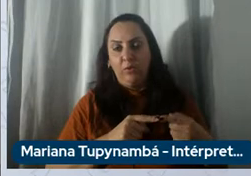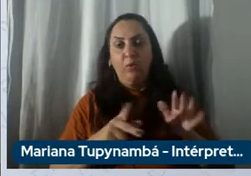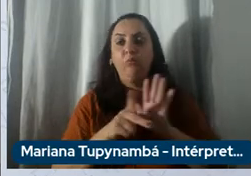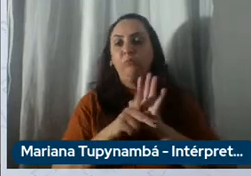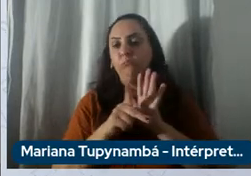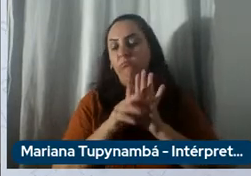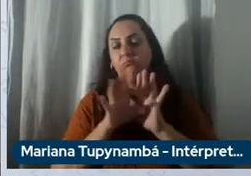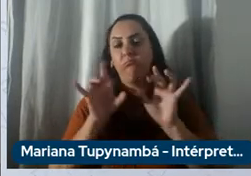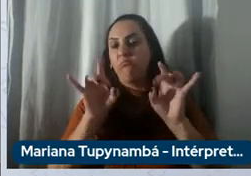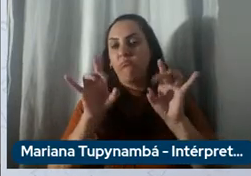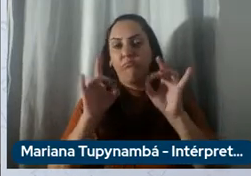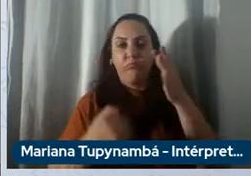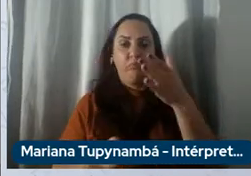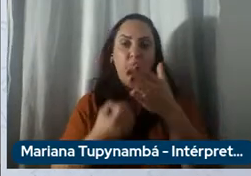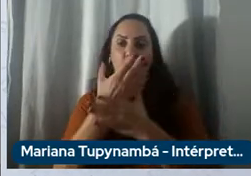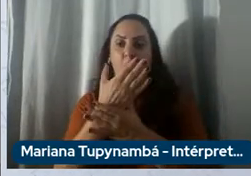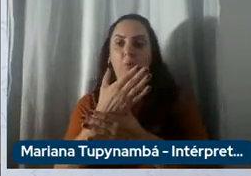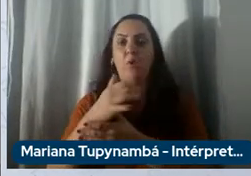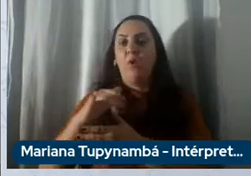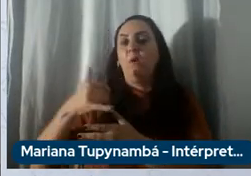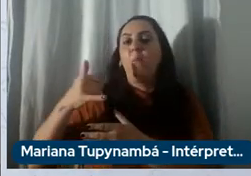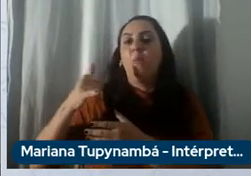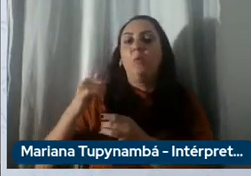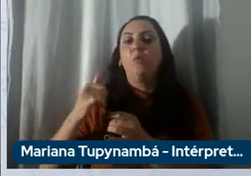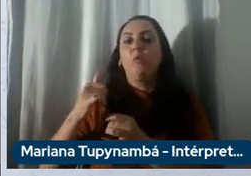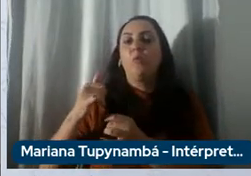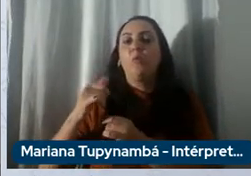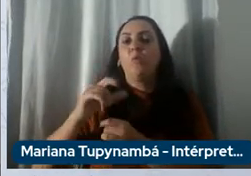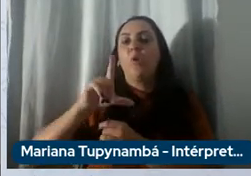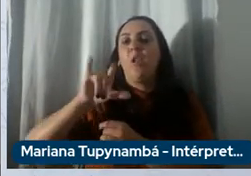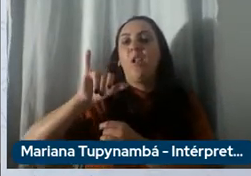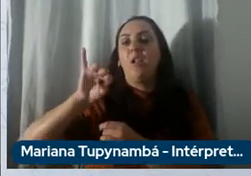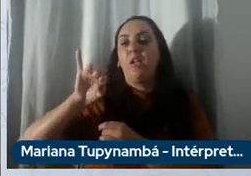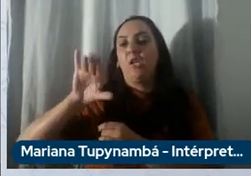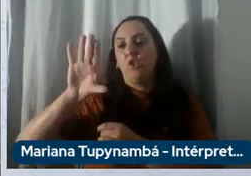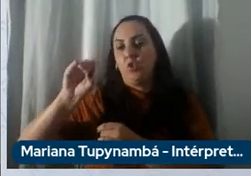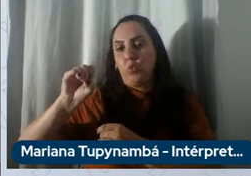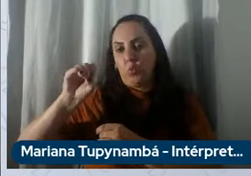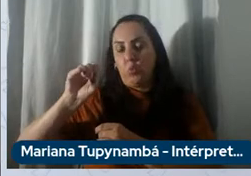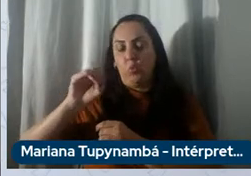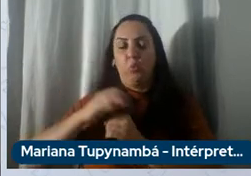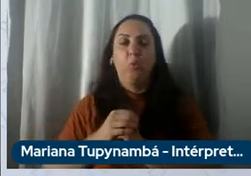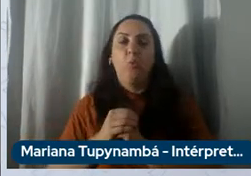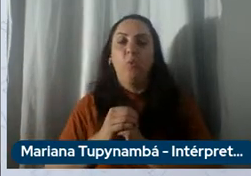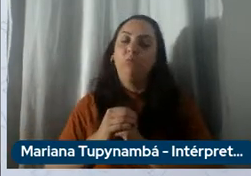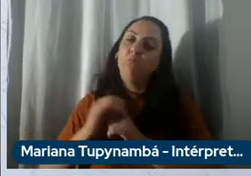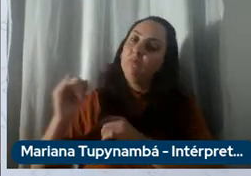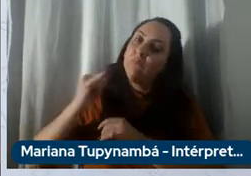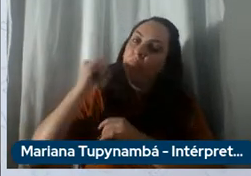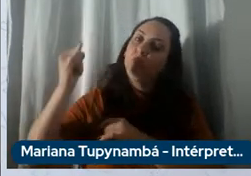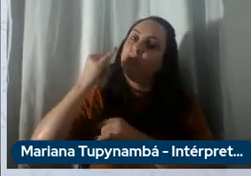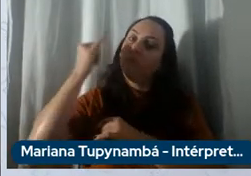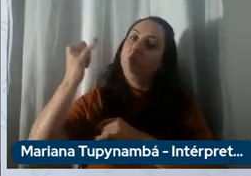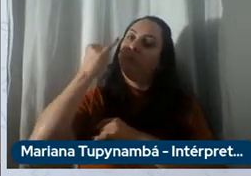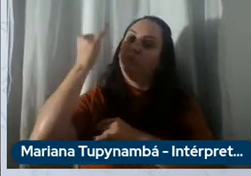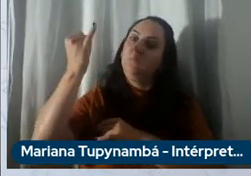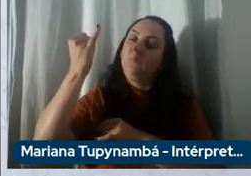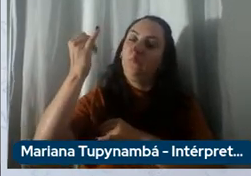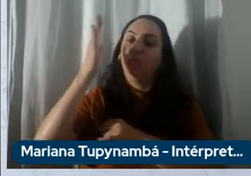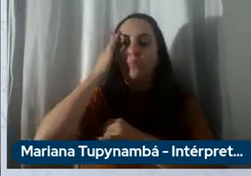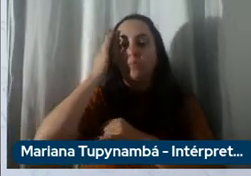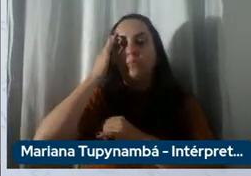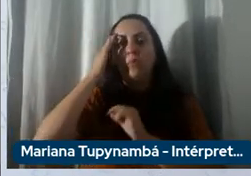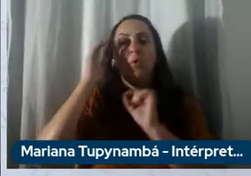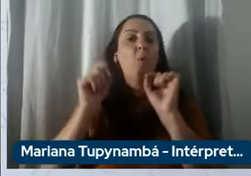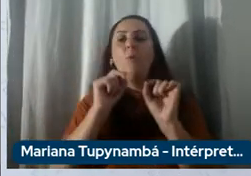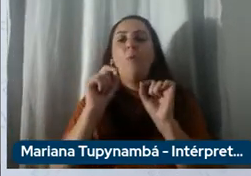à construção de bateria de lítio agora é muito importante entender o que